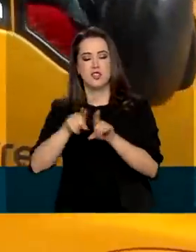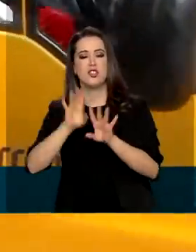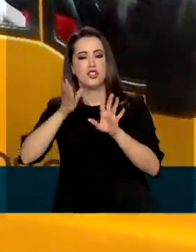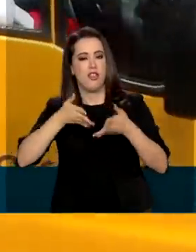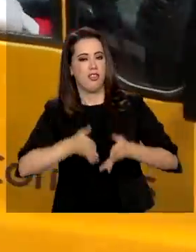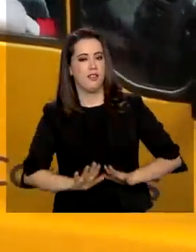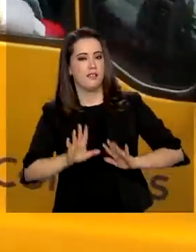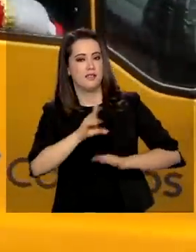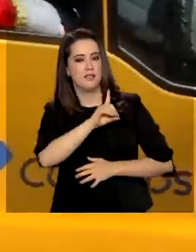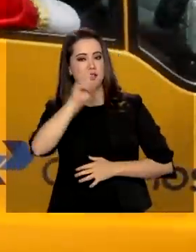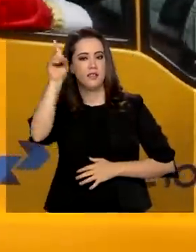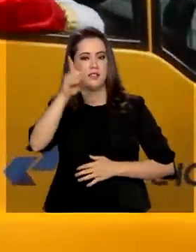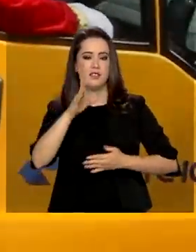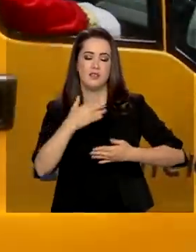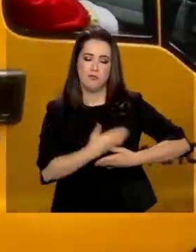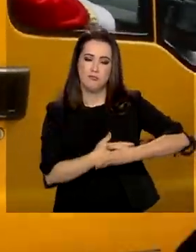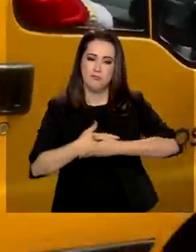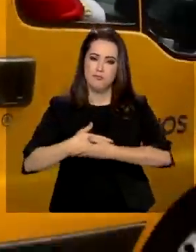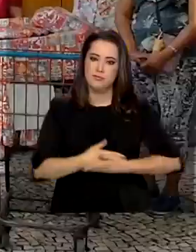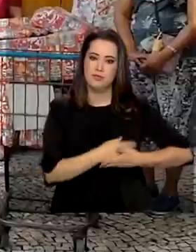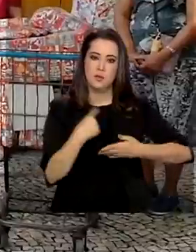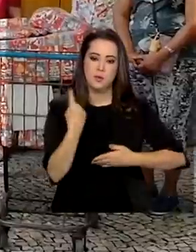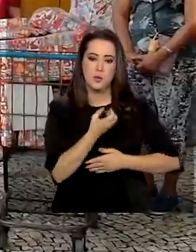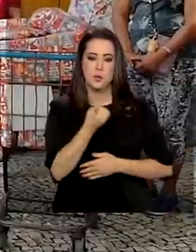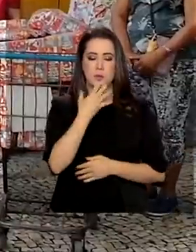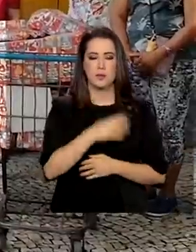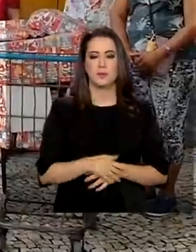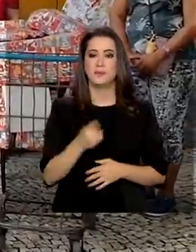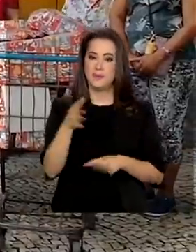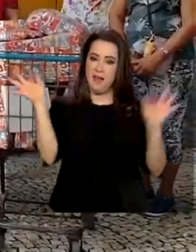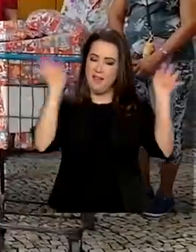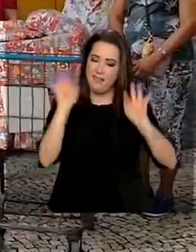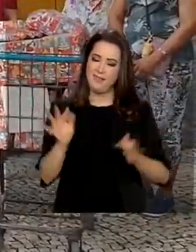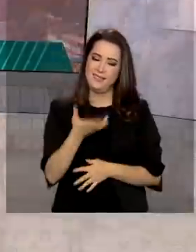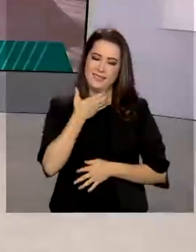menino para o nosso bem. Feliz Natal!